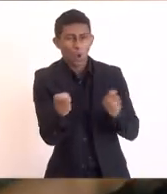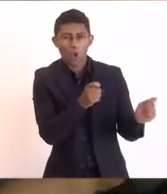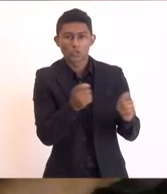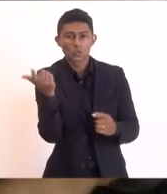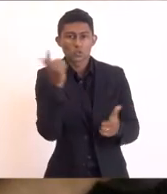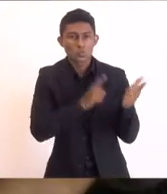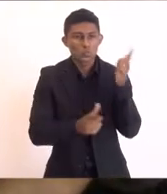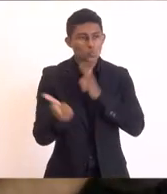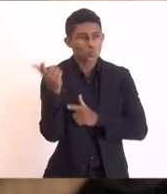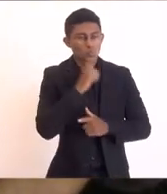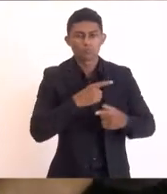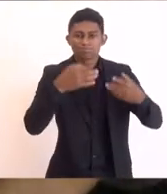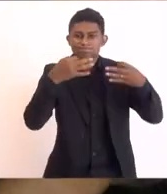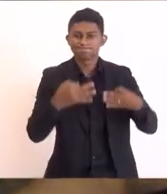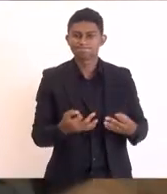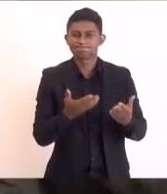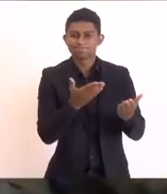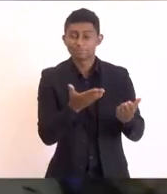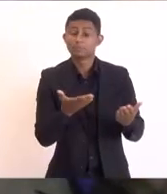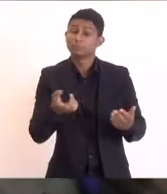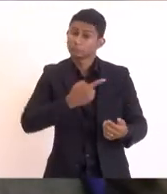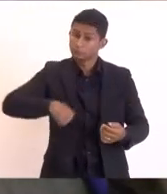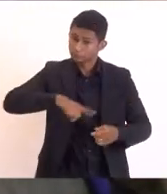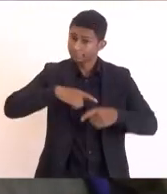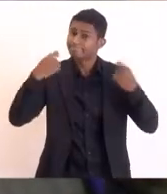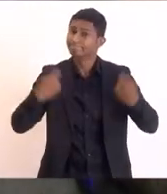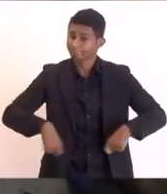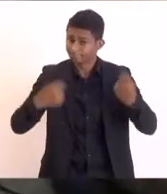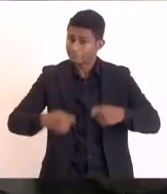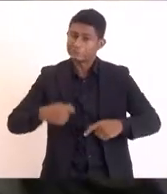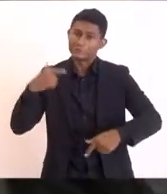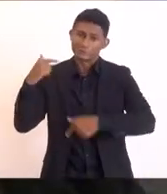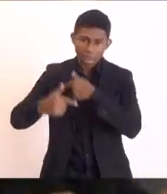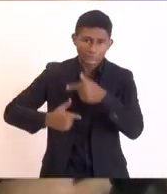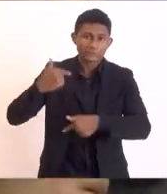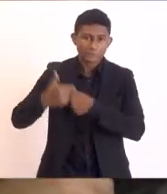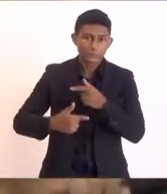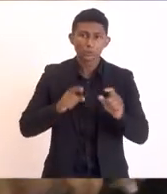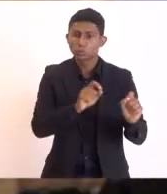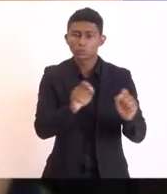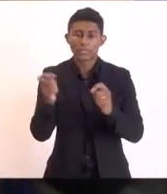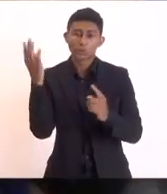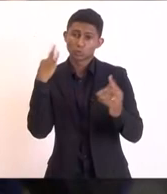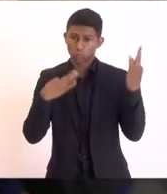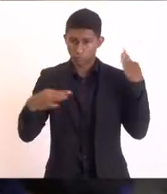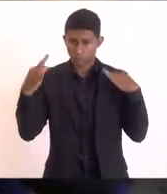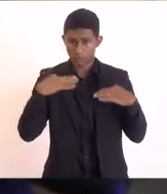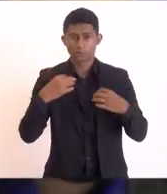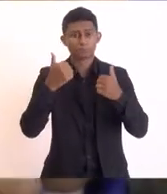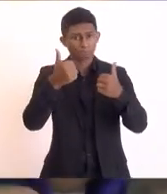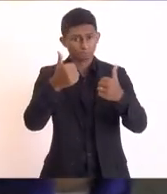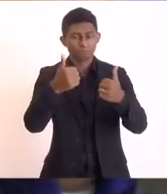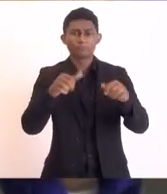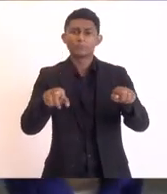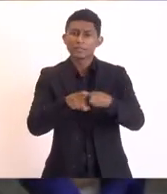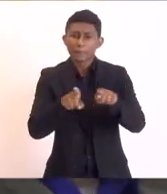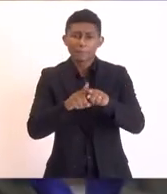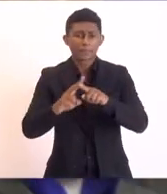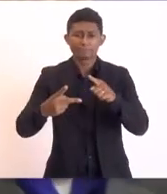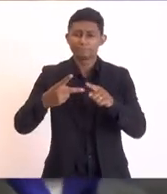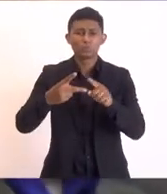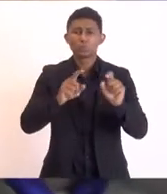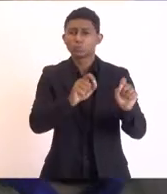produtiva densa então a gente precisa trabalhar a partir da potencialidade turística mas também ter outras atividades